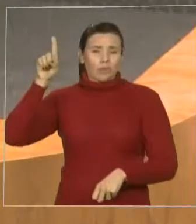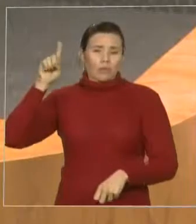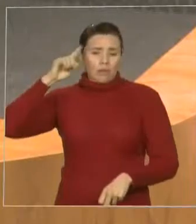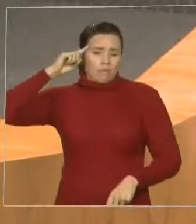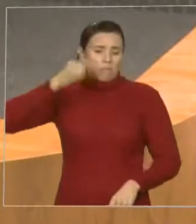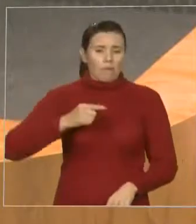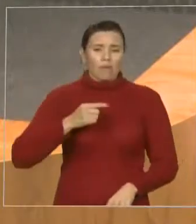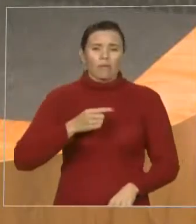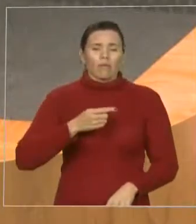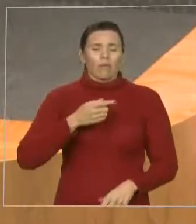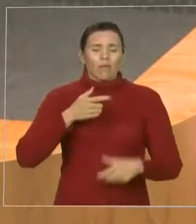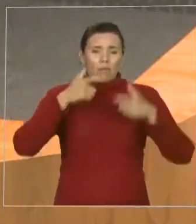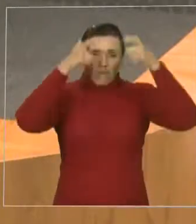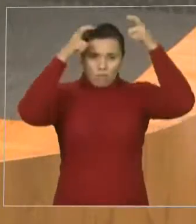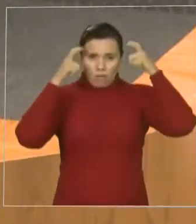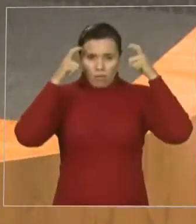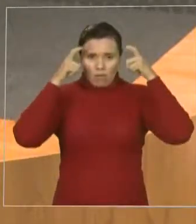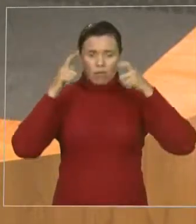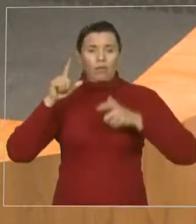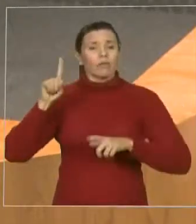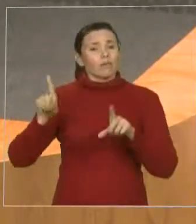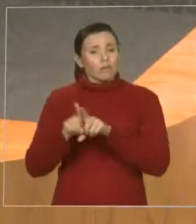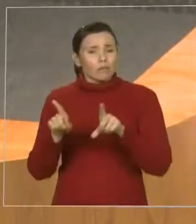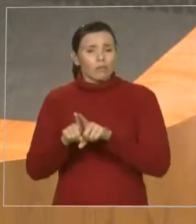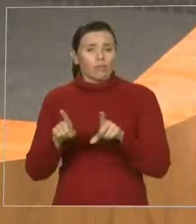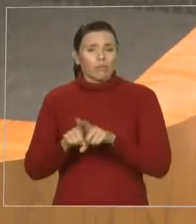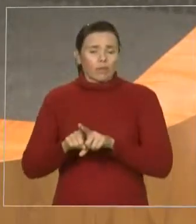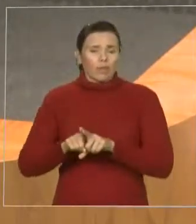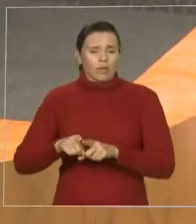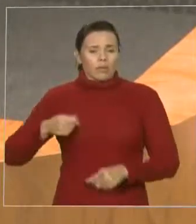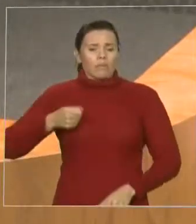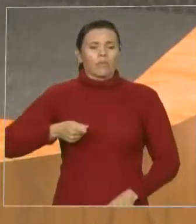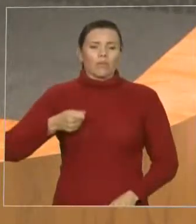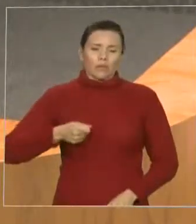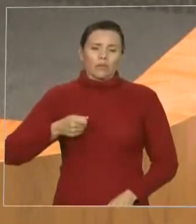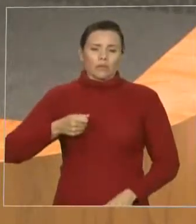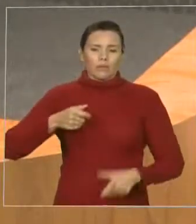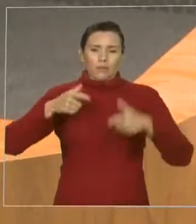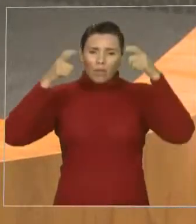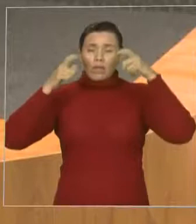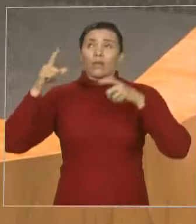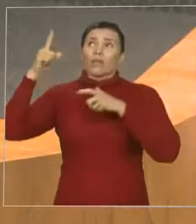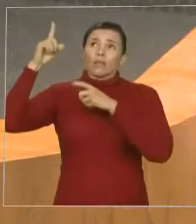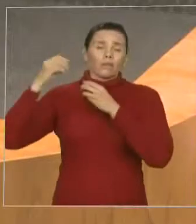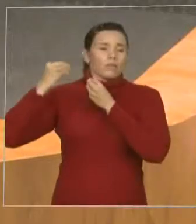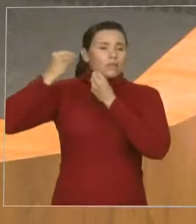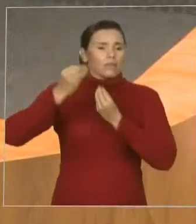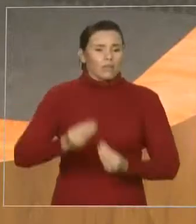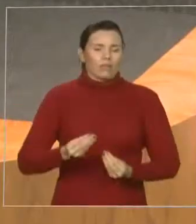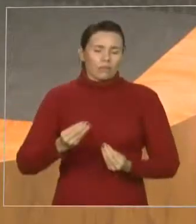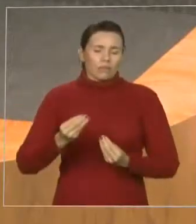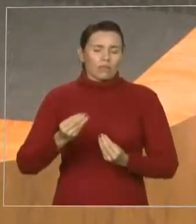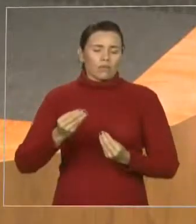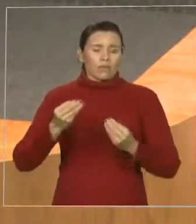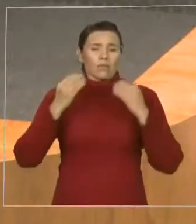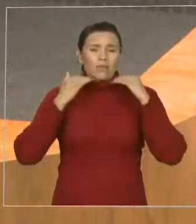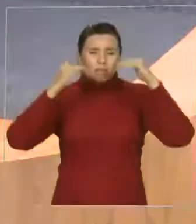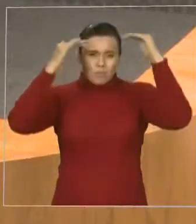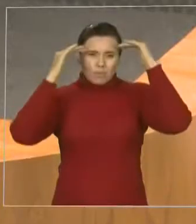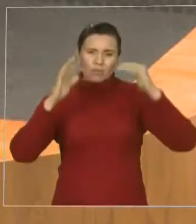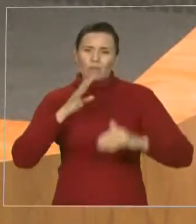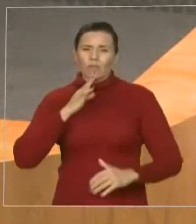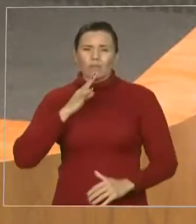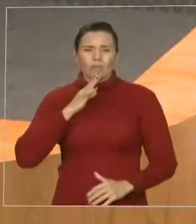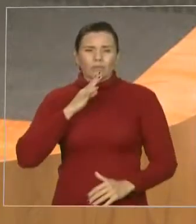Ele dá sabedoria aos sábios e conhecimento aos entendidos. Profeta Daniel 2 a